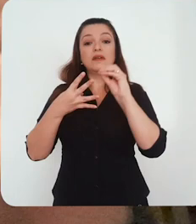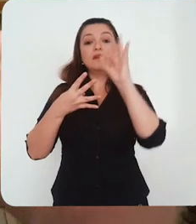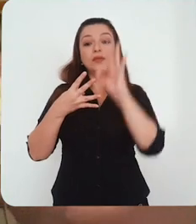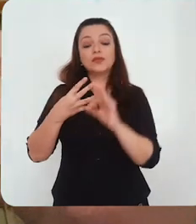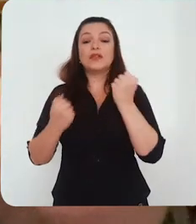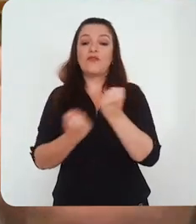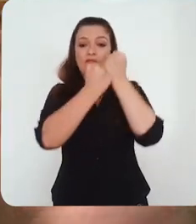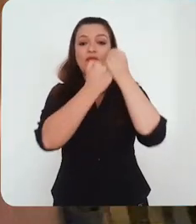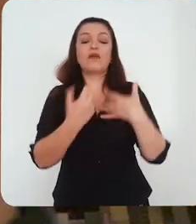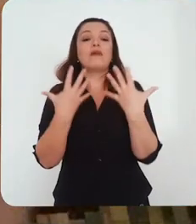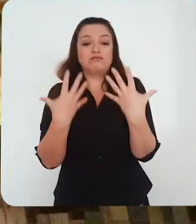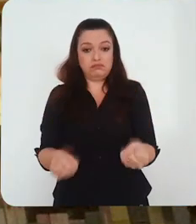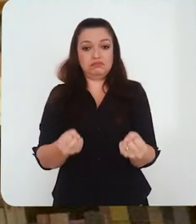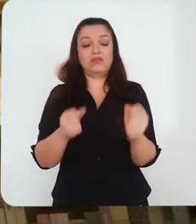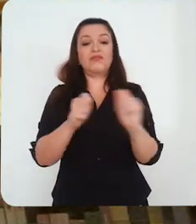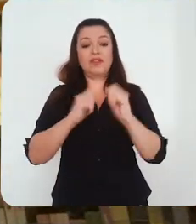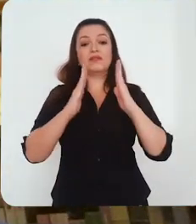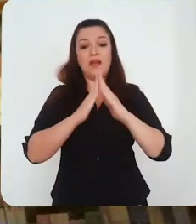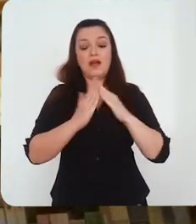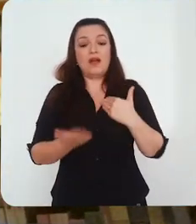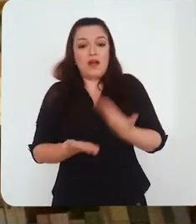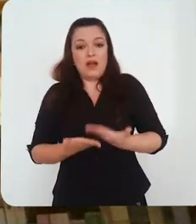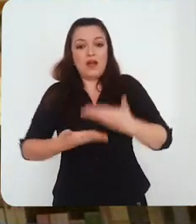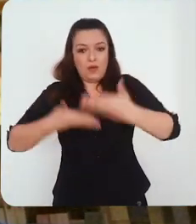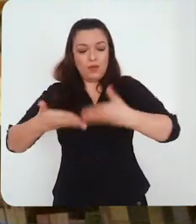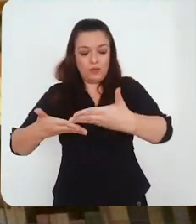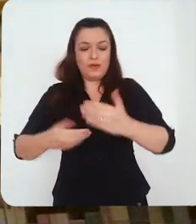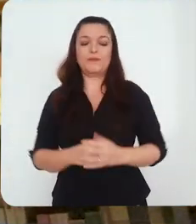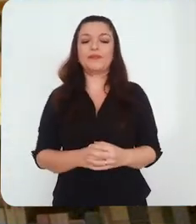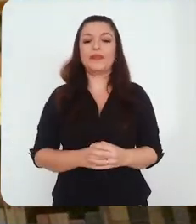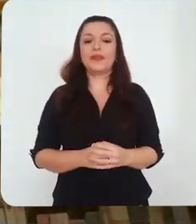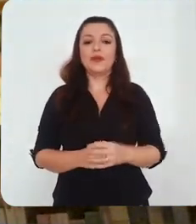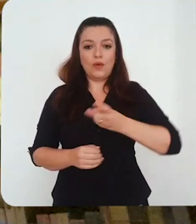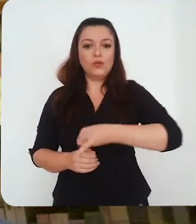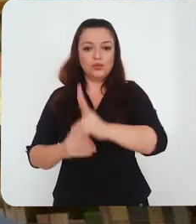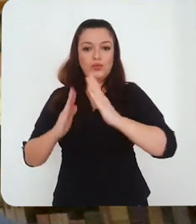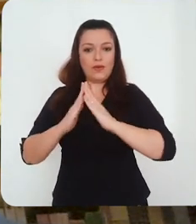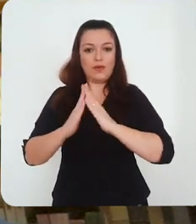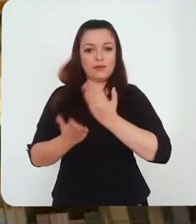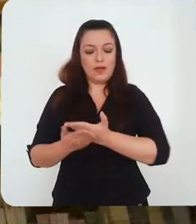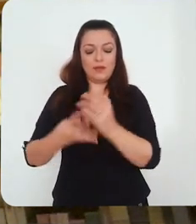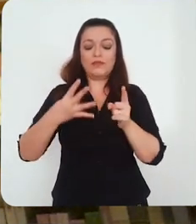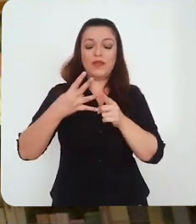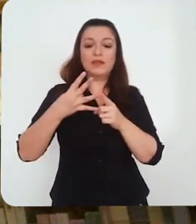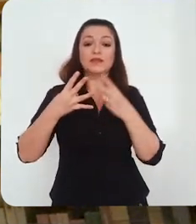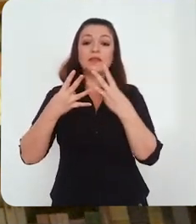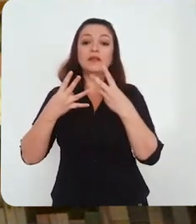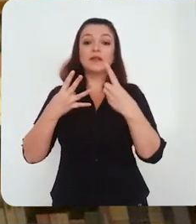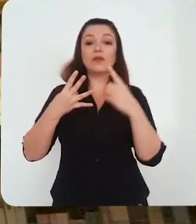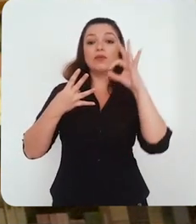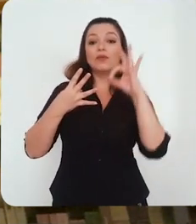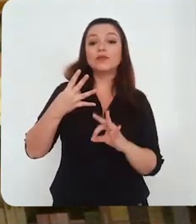percentual, de aproximadamente 30%, se mostrou favorável. Quase um terço, portanto, dos consultados. E um outro percentual, de